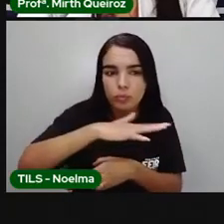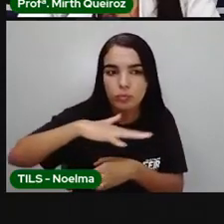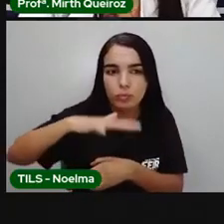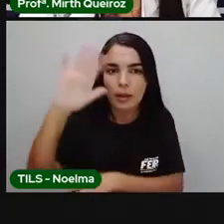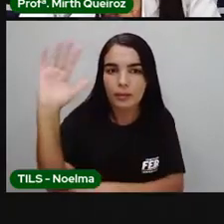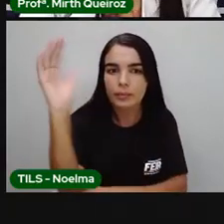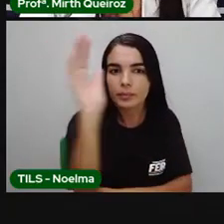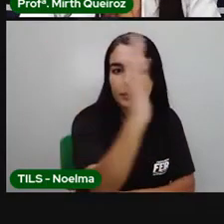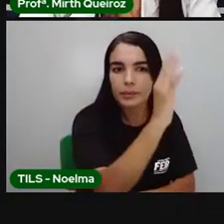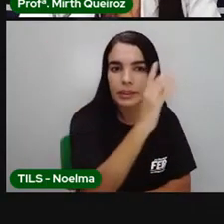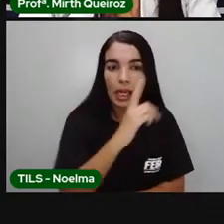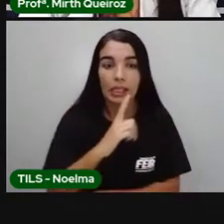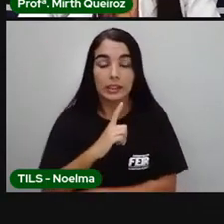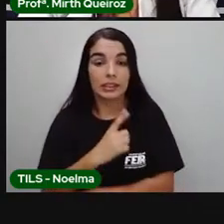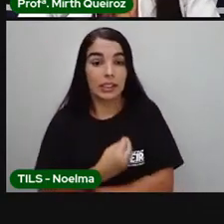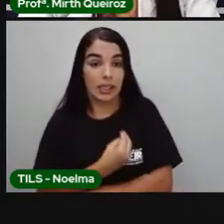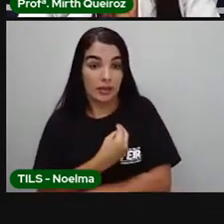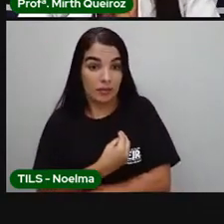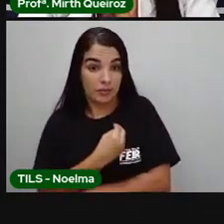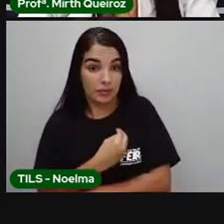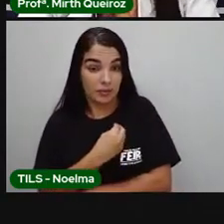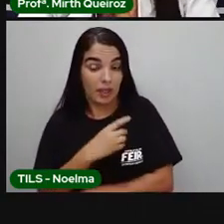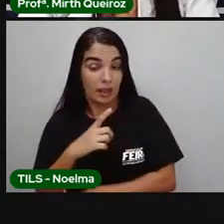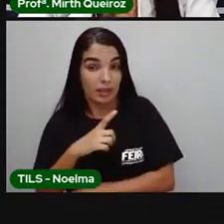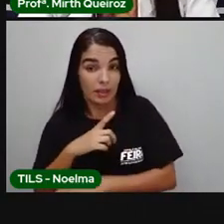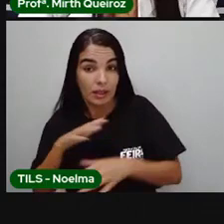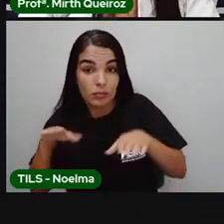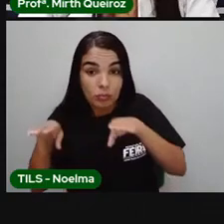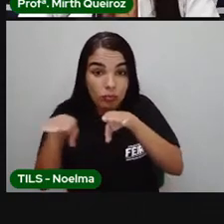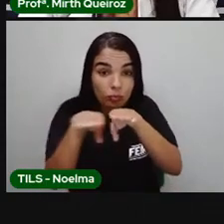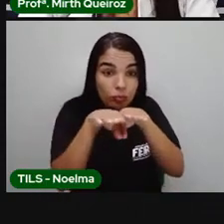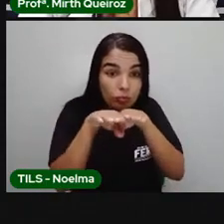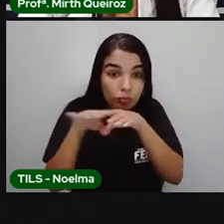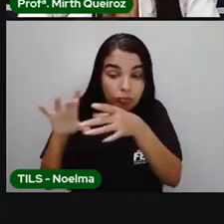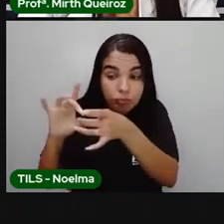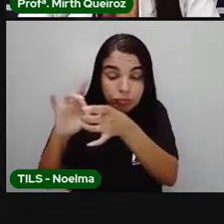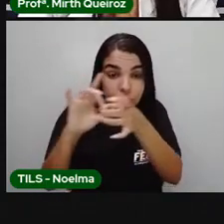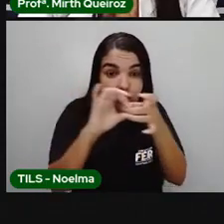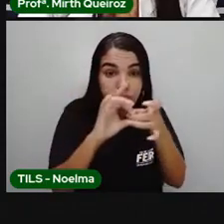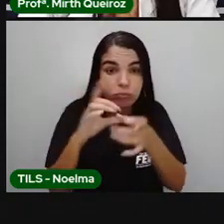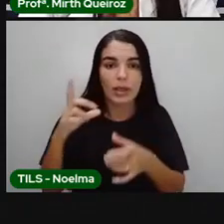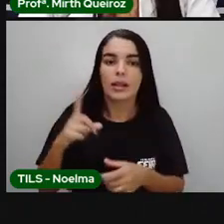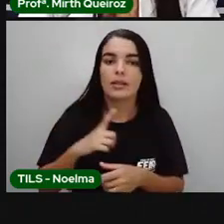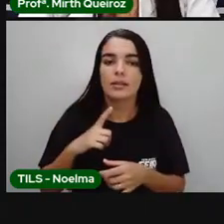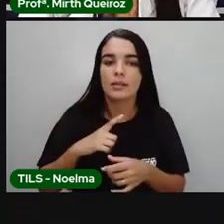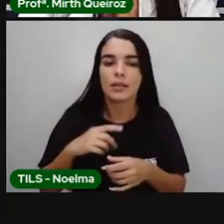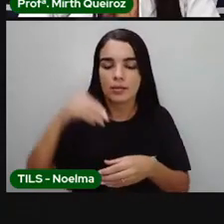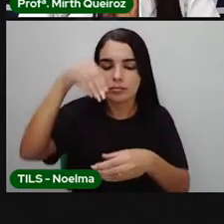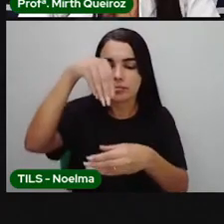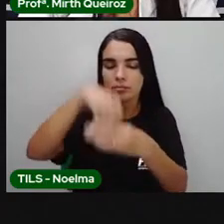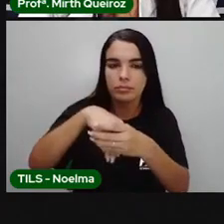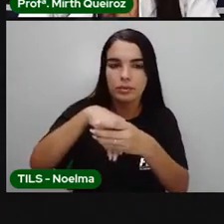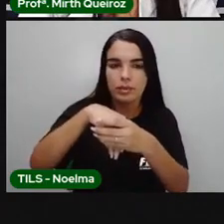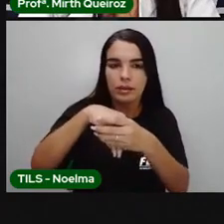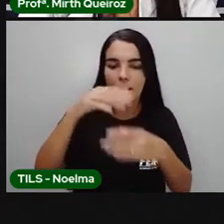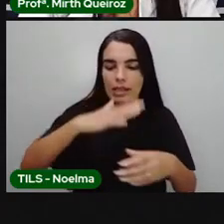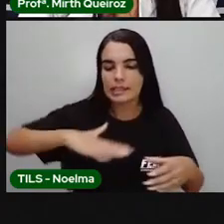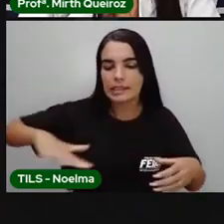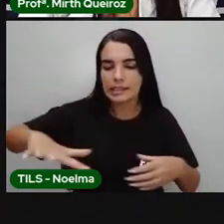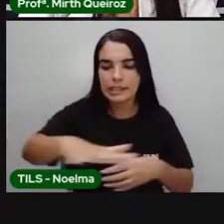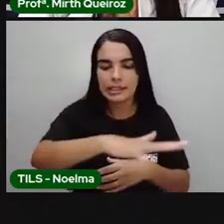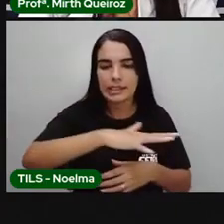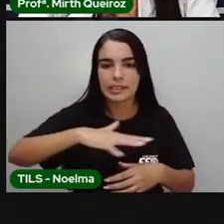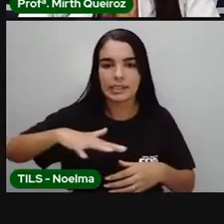e os seres vivos que em relacionamento mútuo, normal, ocupa esse meio. Sistema